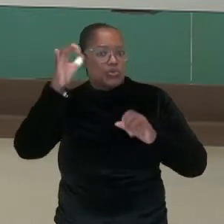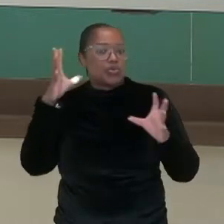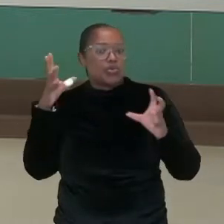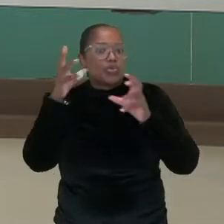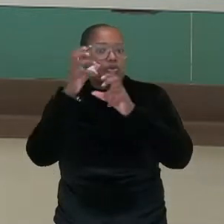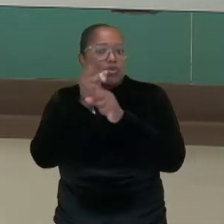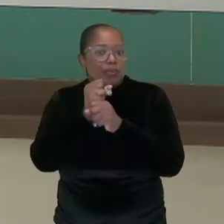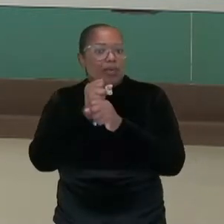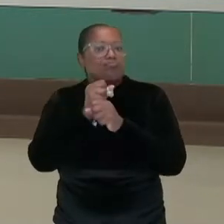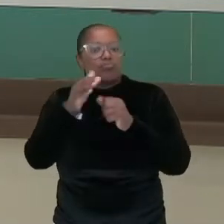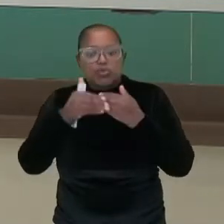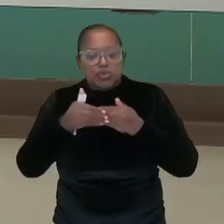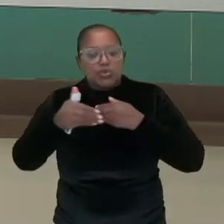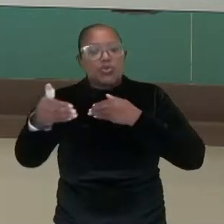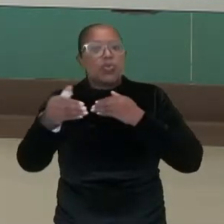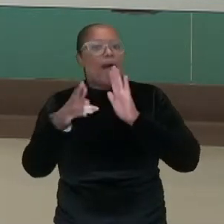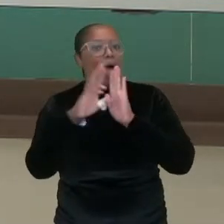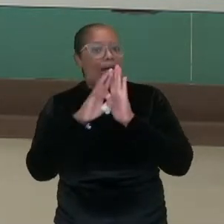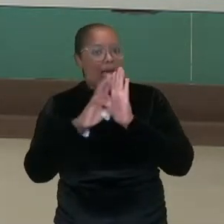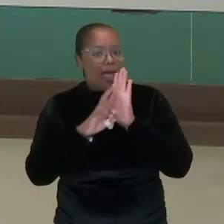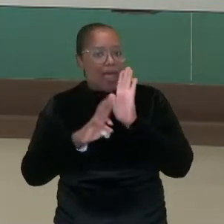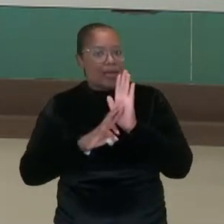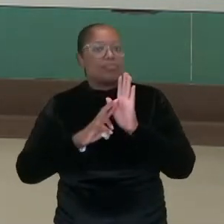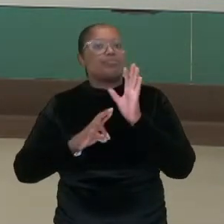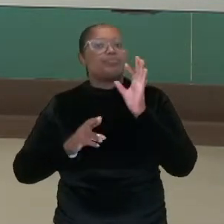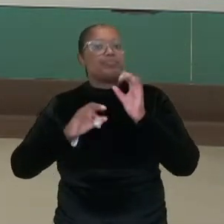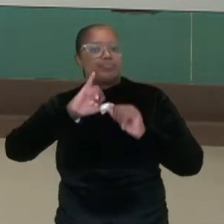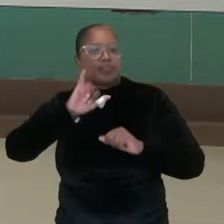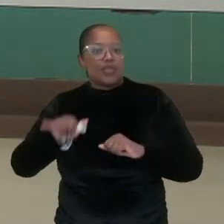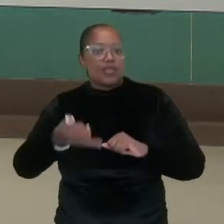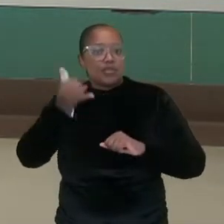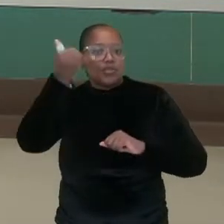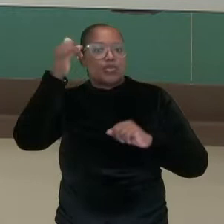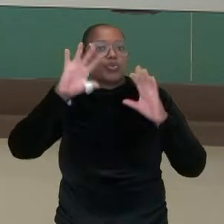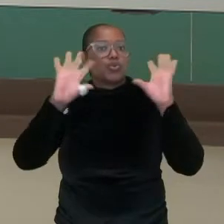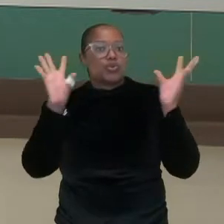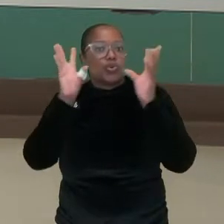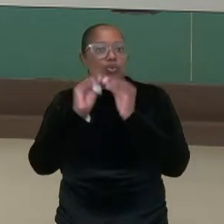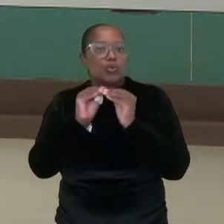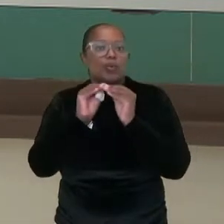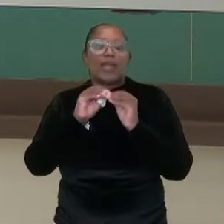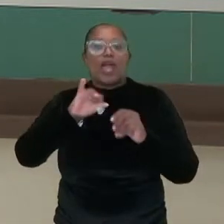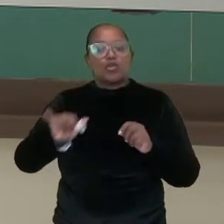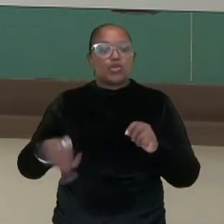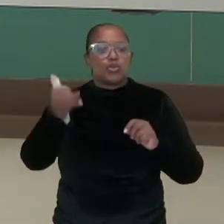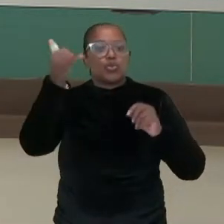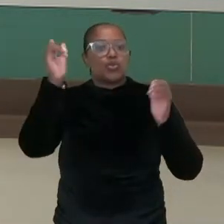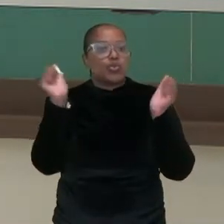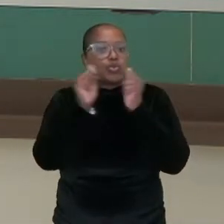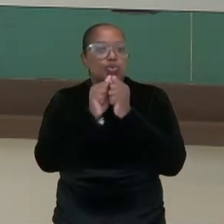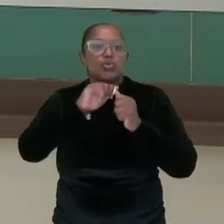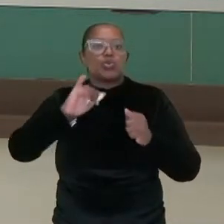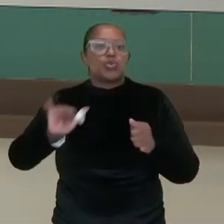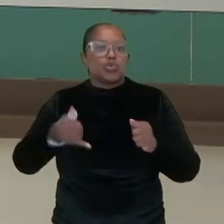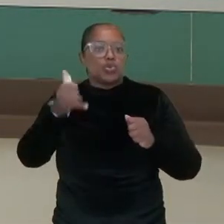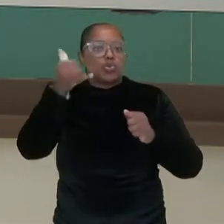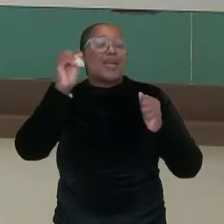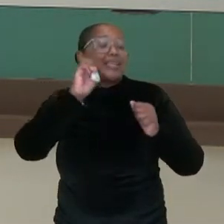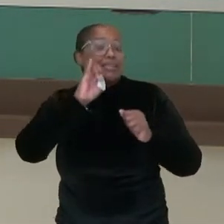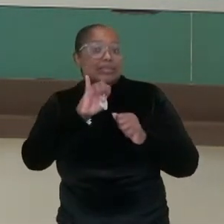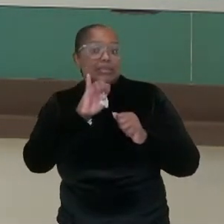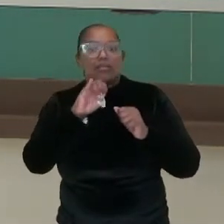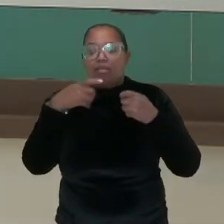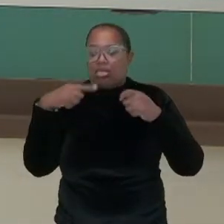segue a regra de juros compostos, considerando juros sobre juros. Então pessoal, quando a gente